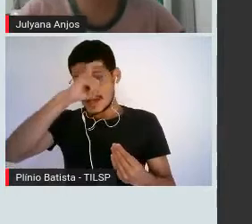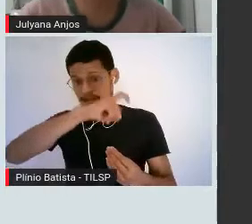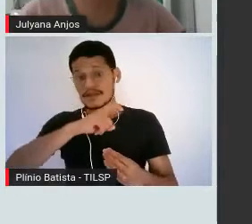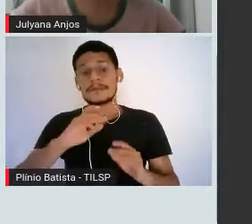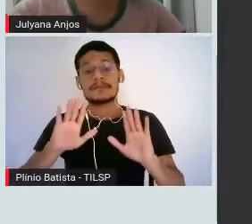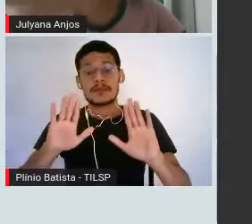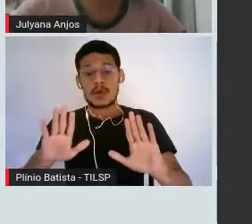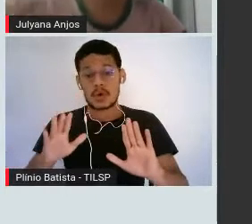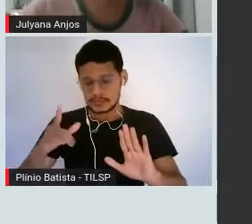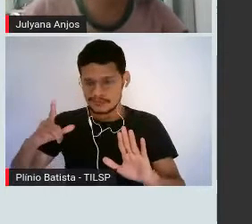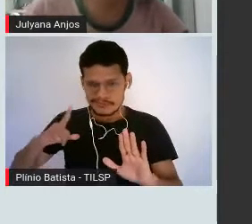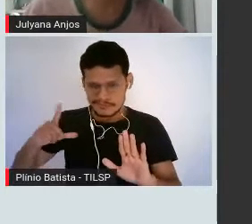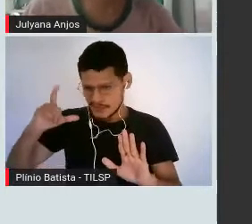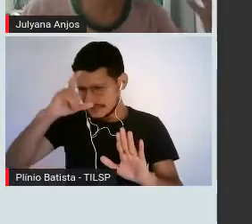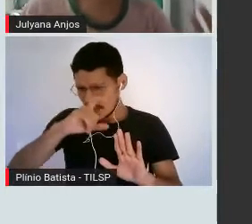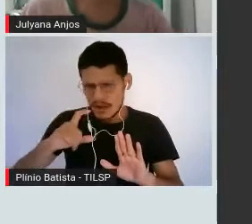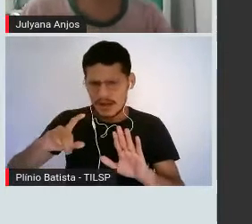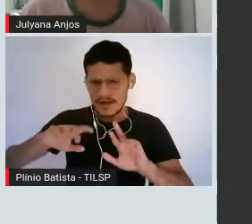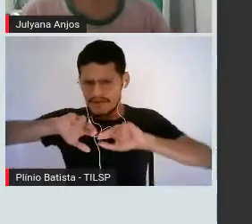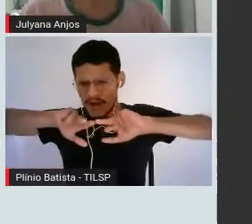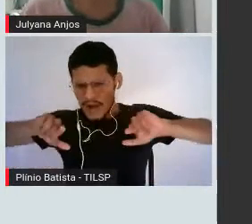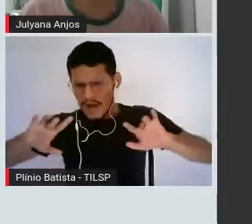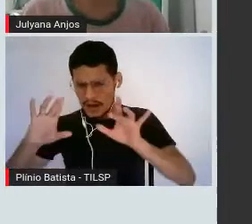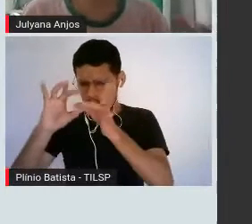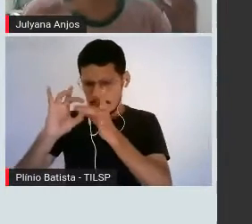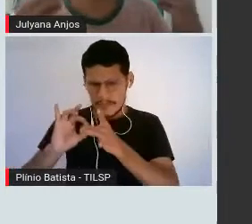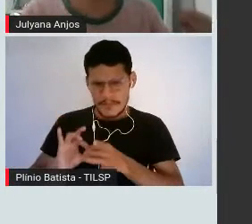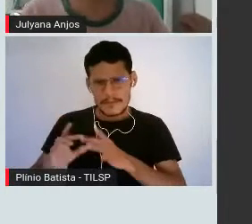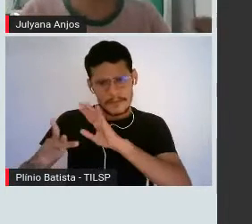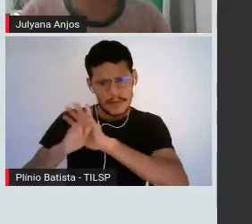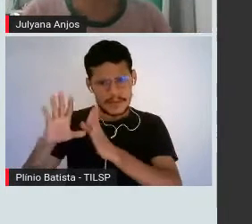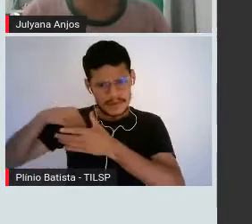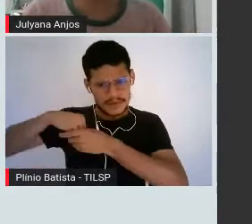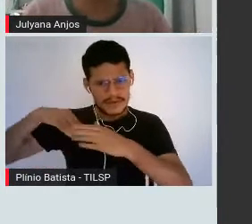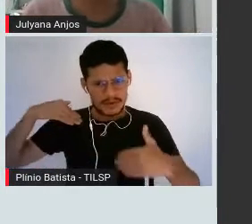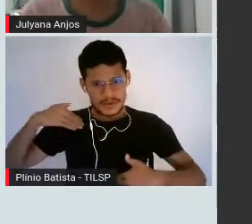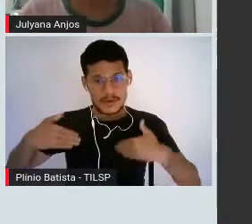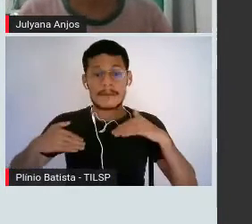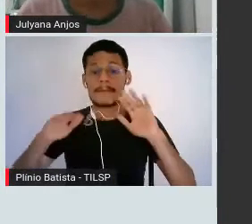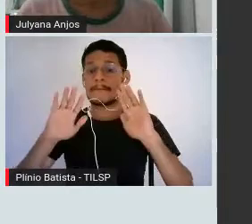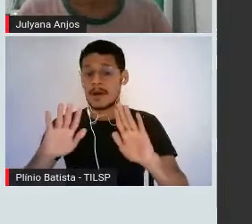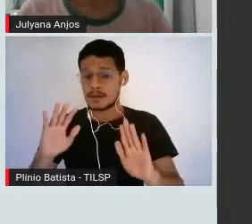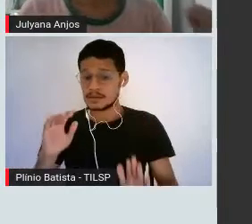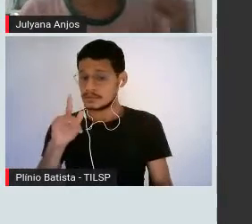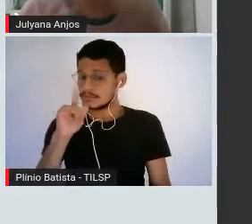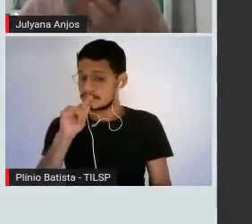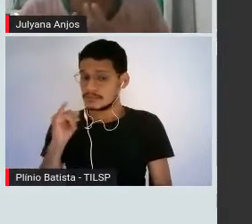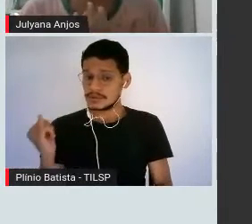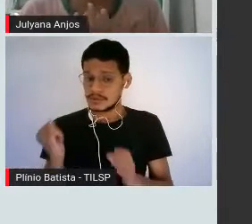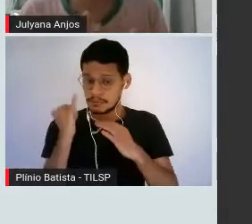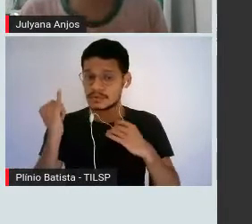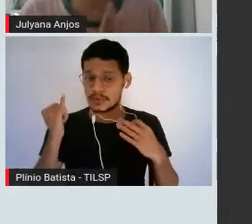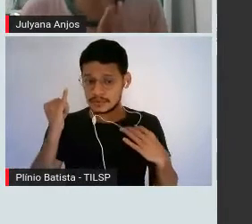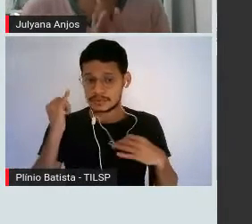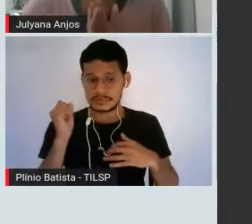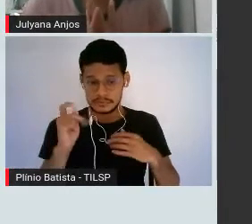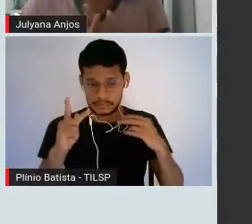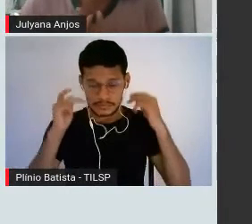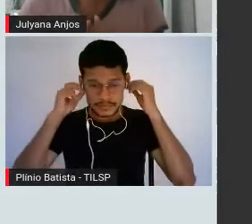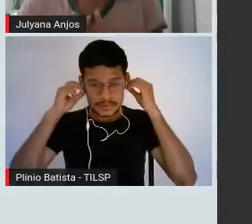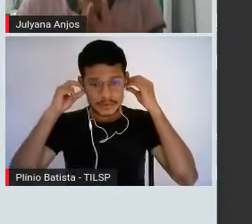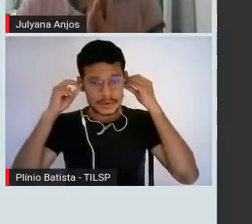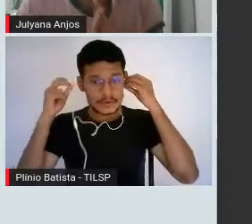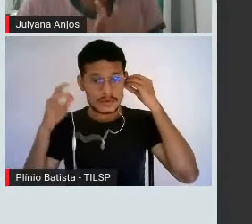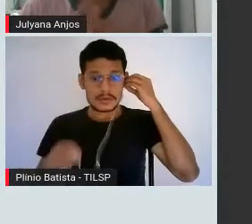que a gente viu. Então, a água, ela é um componente, assim, muito, muito importante. E o que é ela faz, né? Quais são as